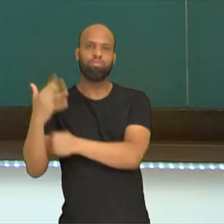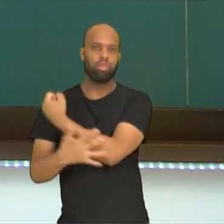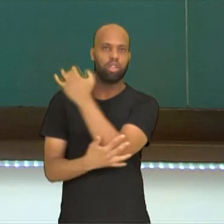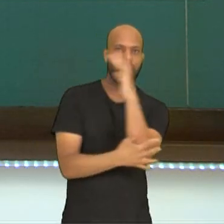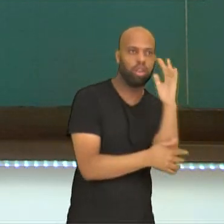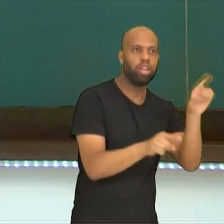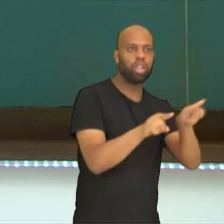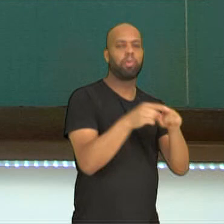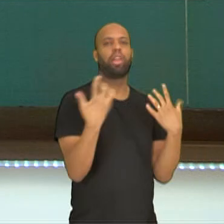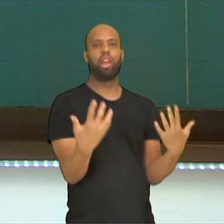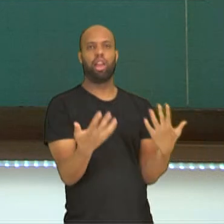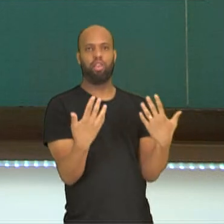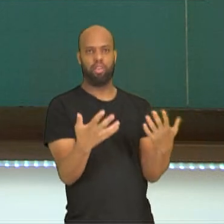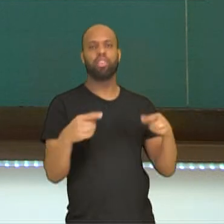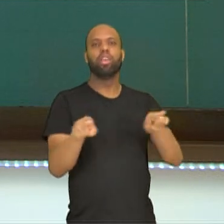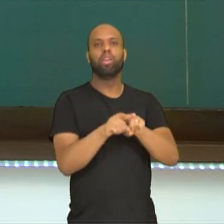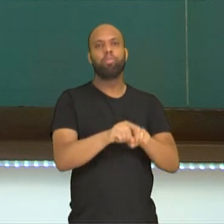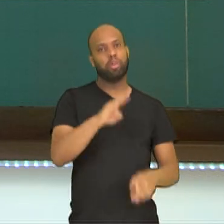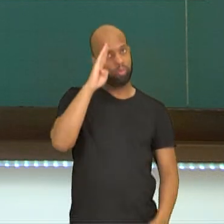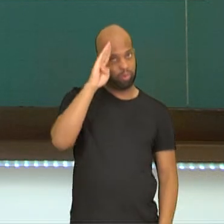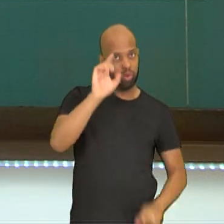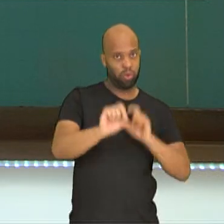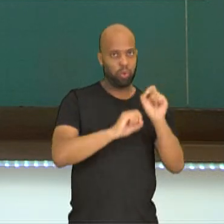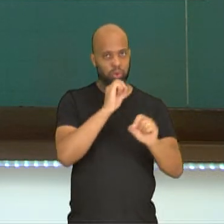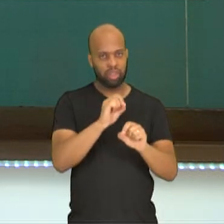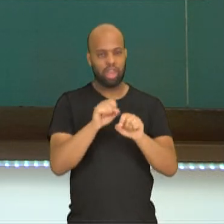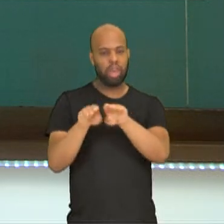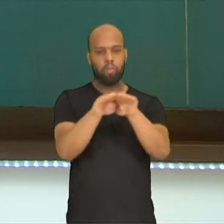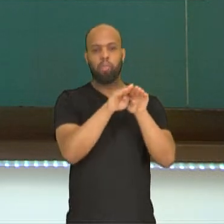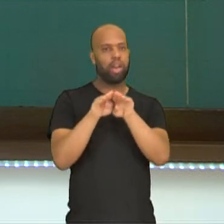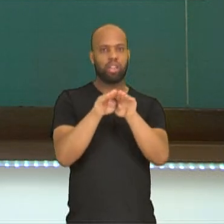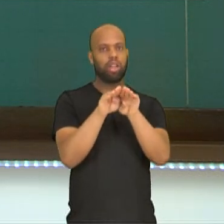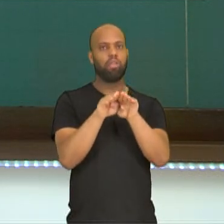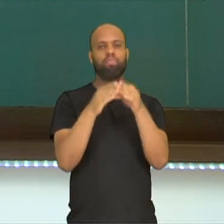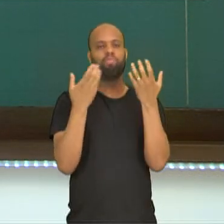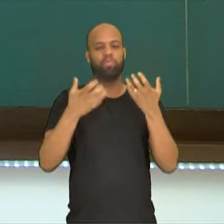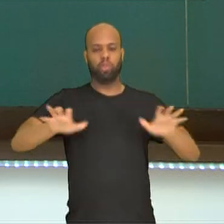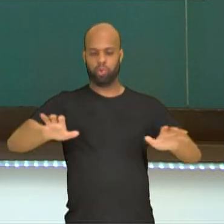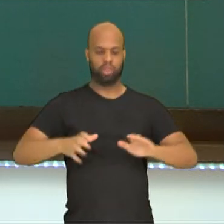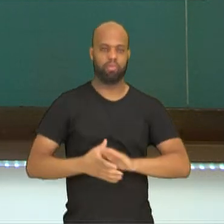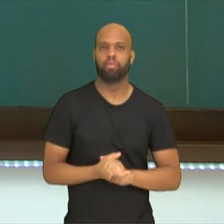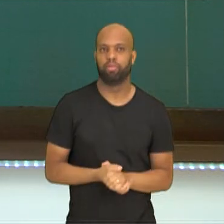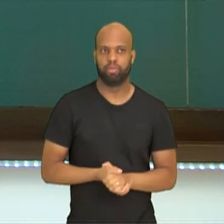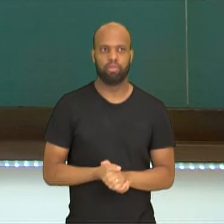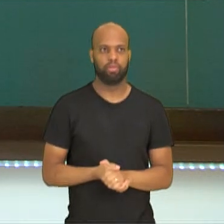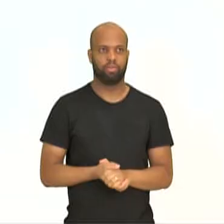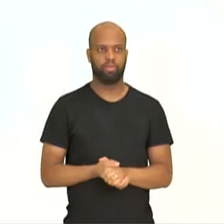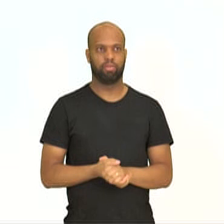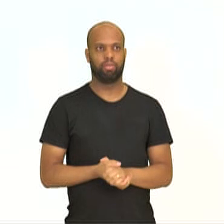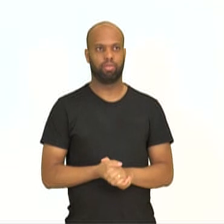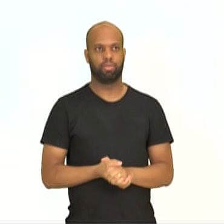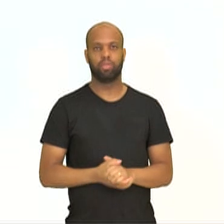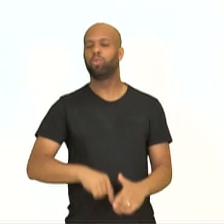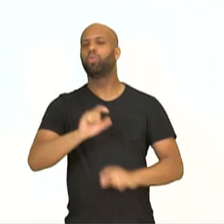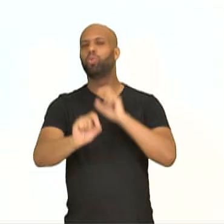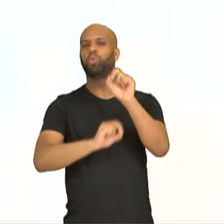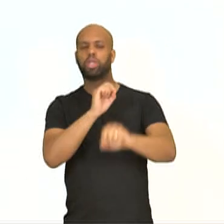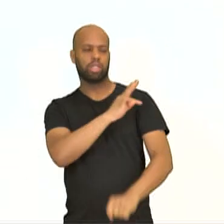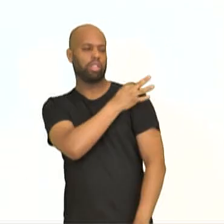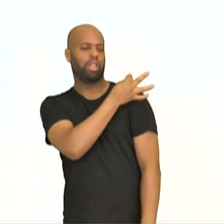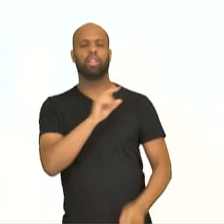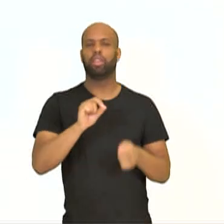suavidade e principalmente a não padronização dos movimentos repetitivos. E quais que são essas